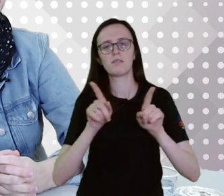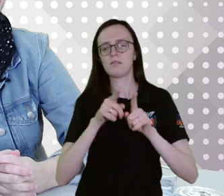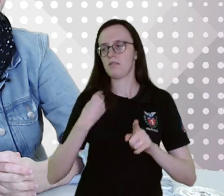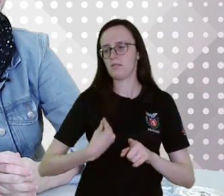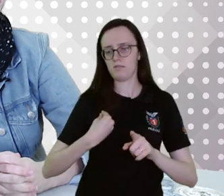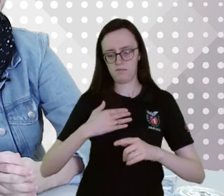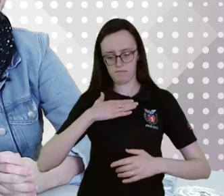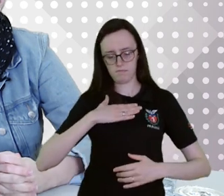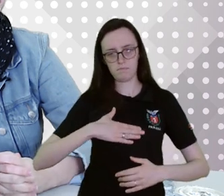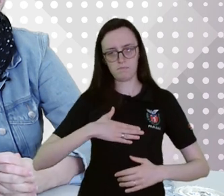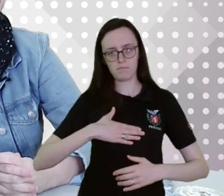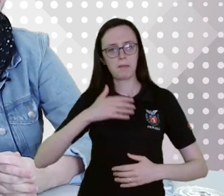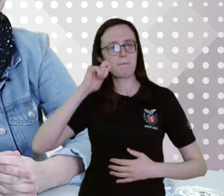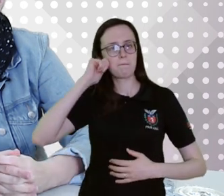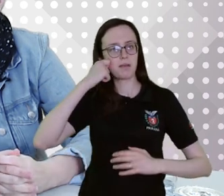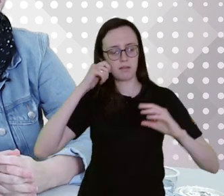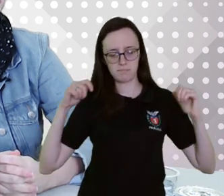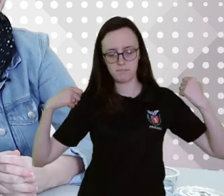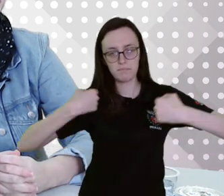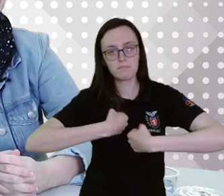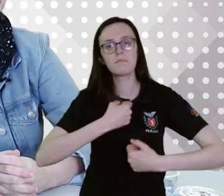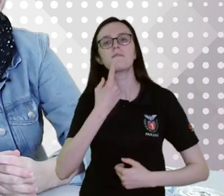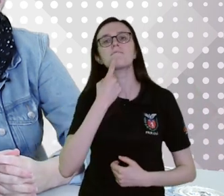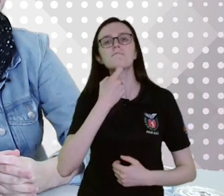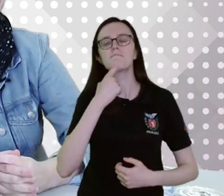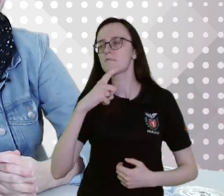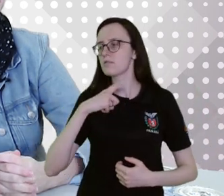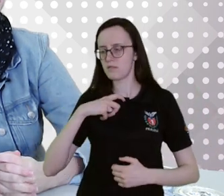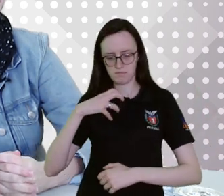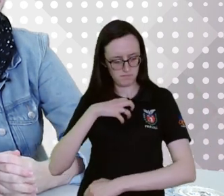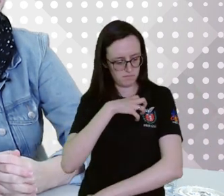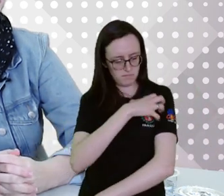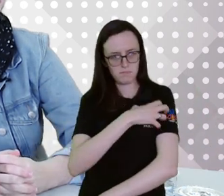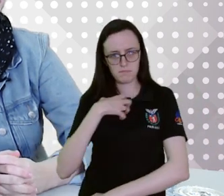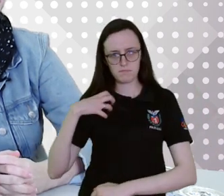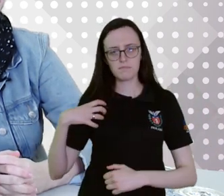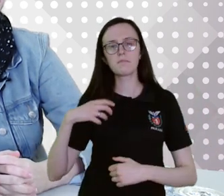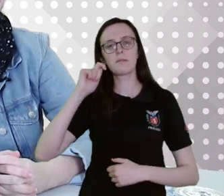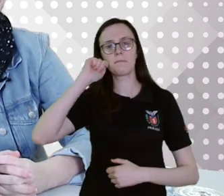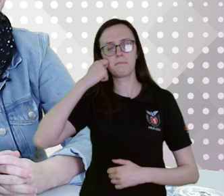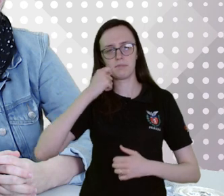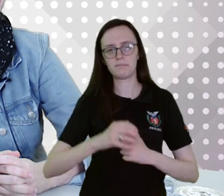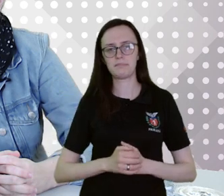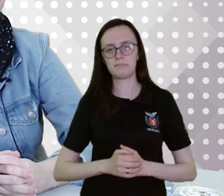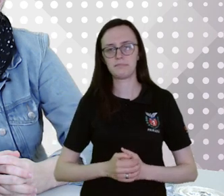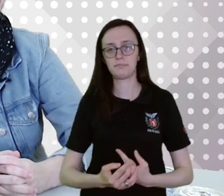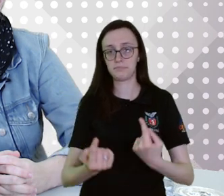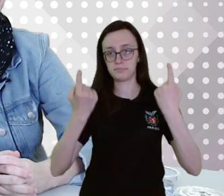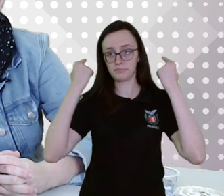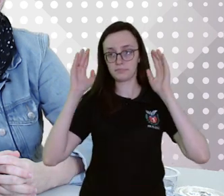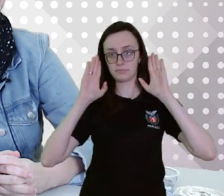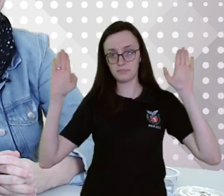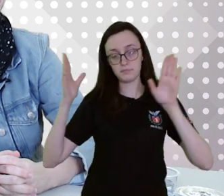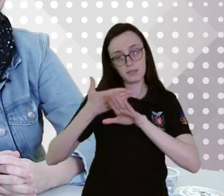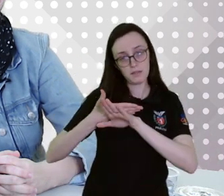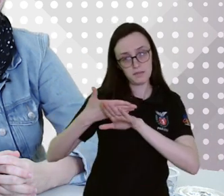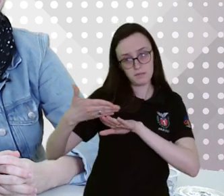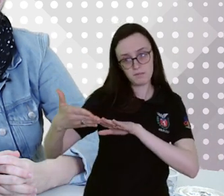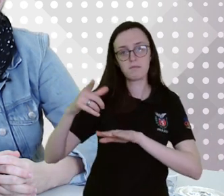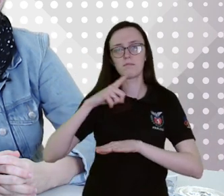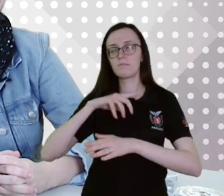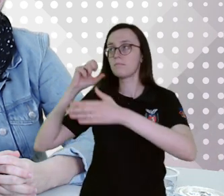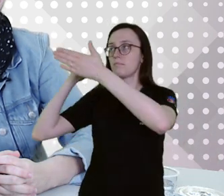blusa preta e por cima um casaco vermelho com alguns pontinhos pretos. Atrás de mim tem um painel branco com